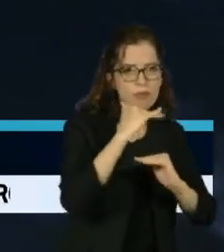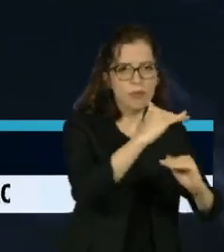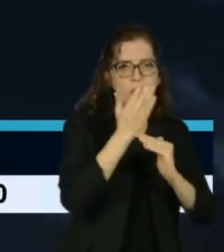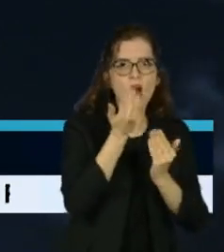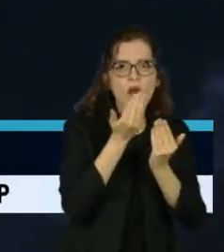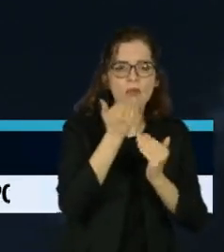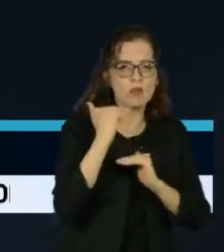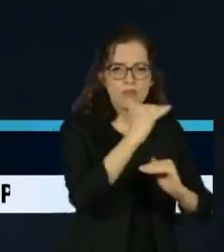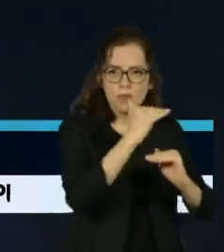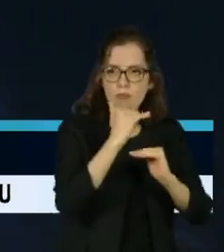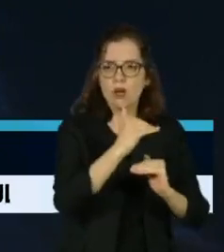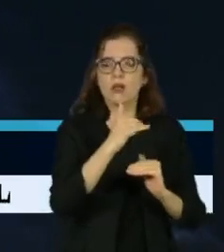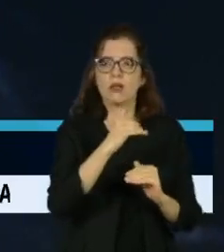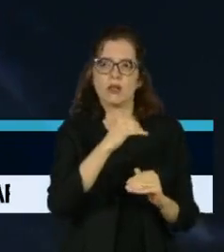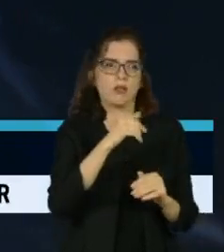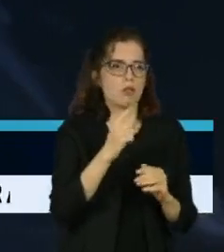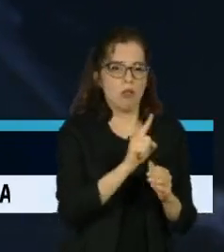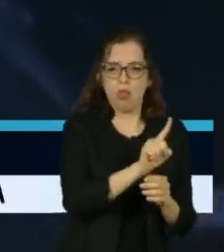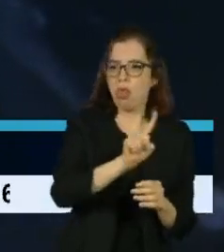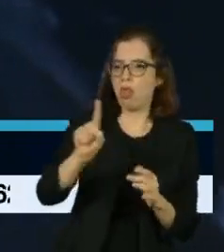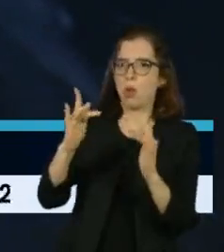deslocamento e diminuído a chance de contágio.